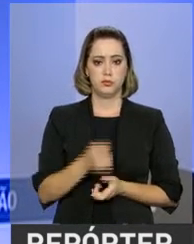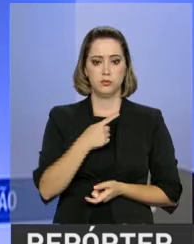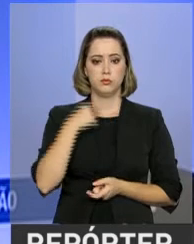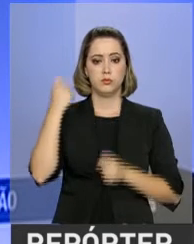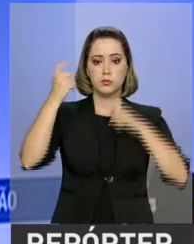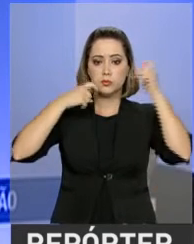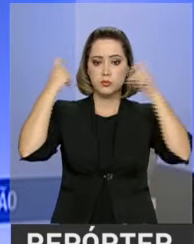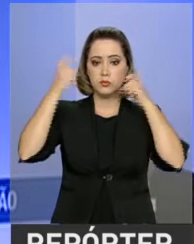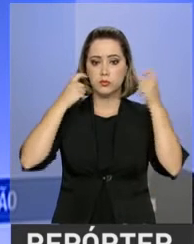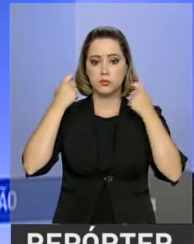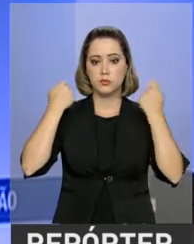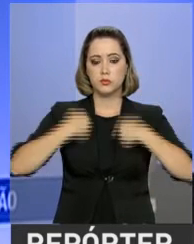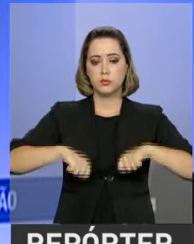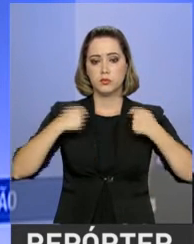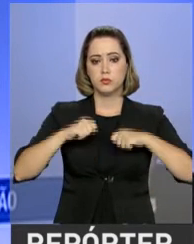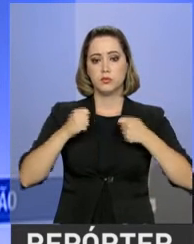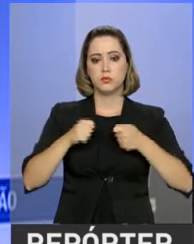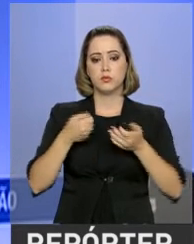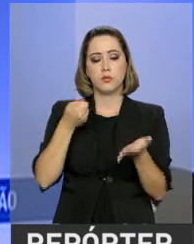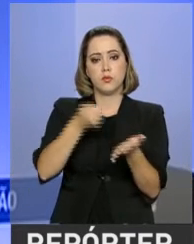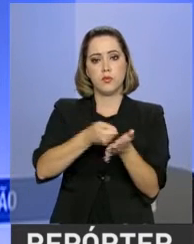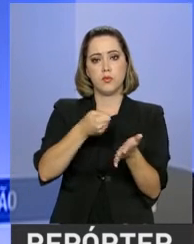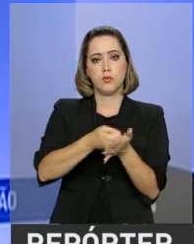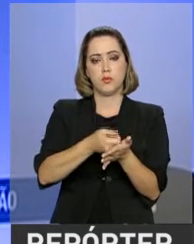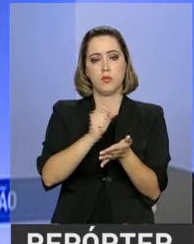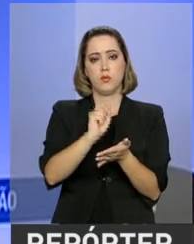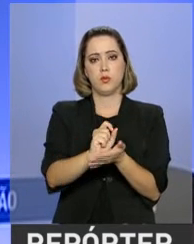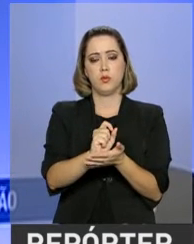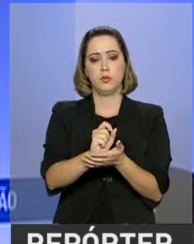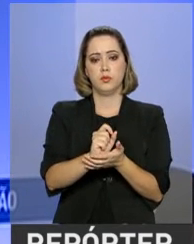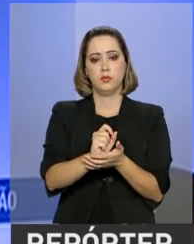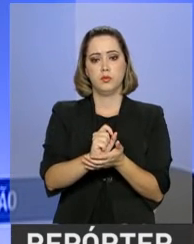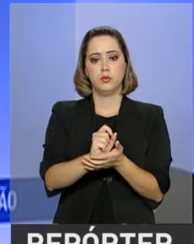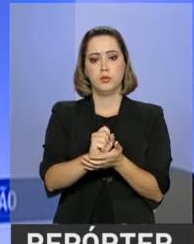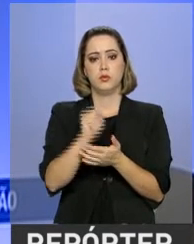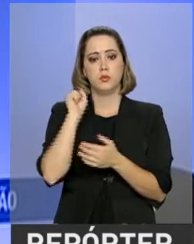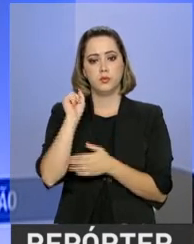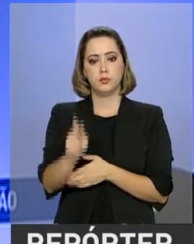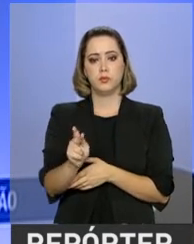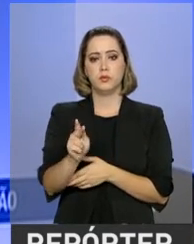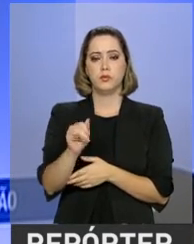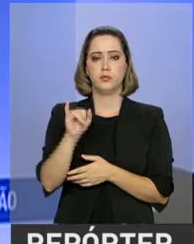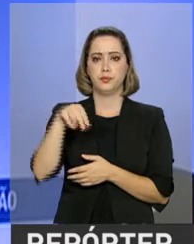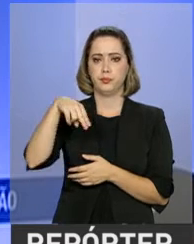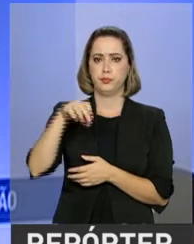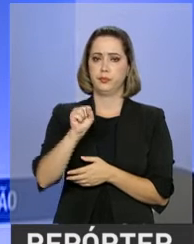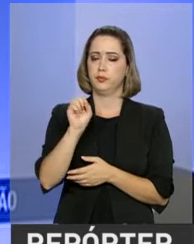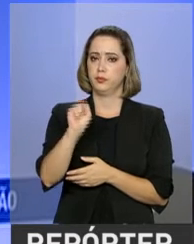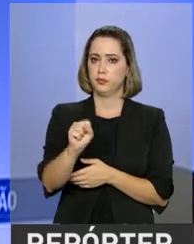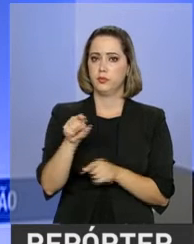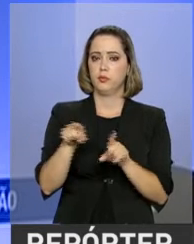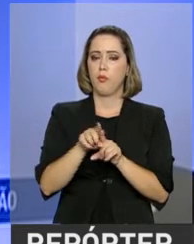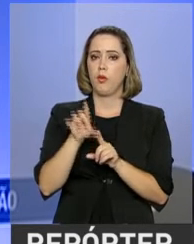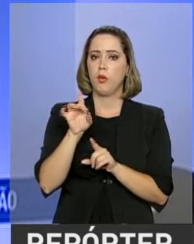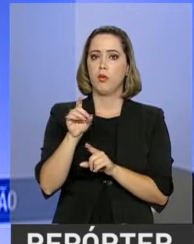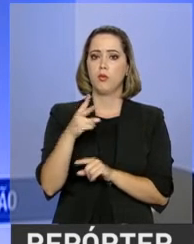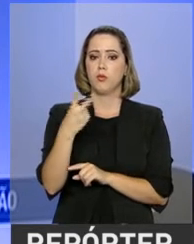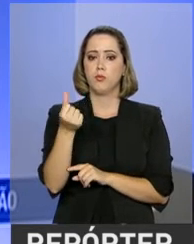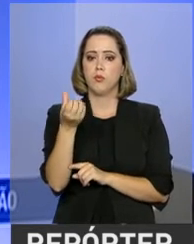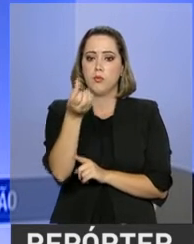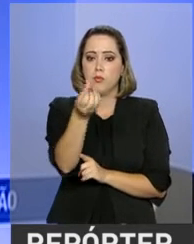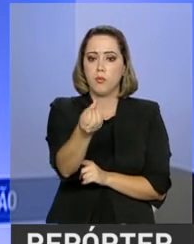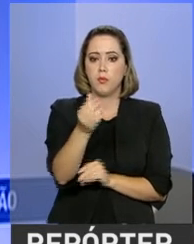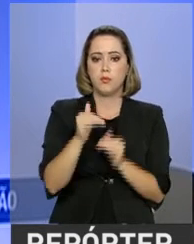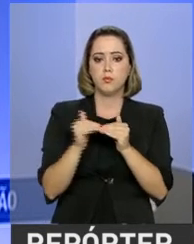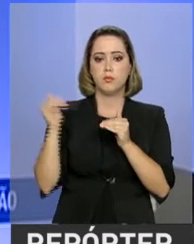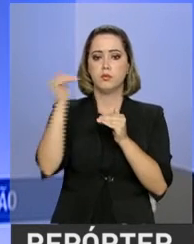A necessidade de financiamento da Seguridade Social, apenas em 2016,